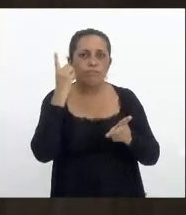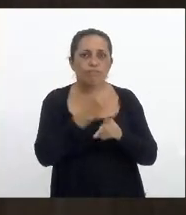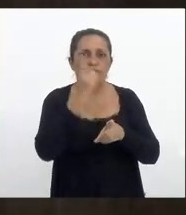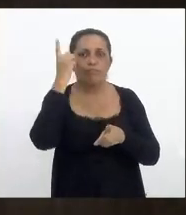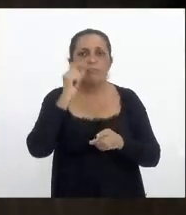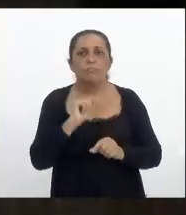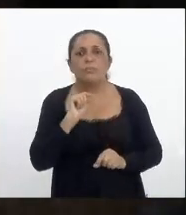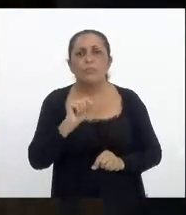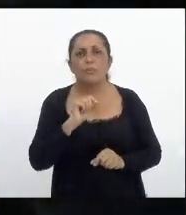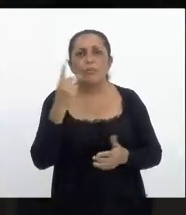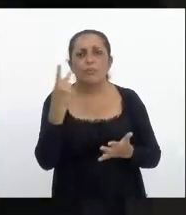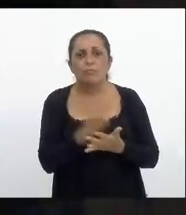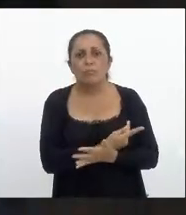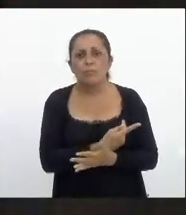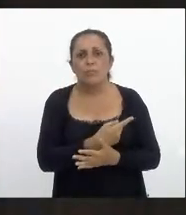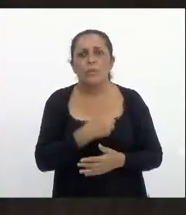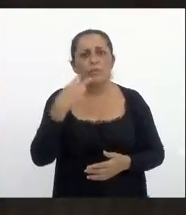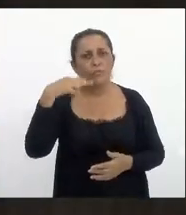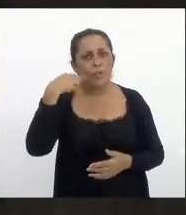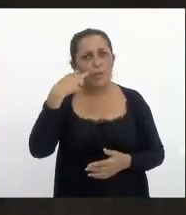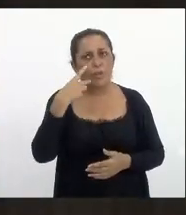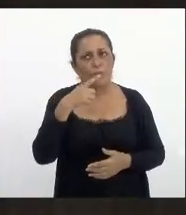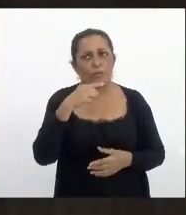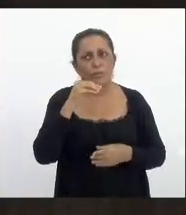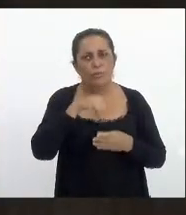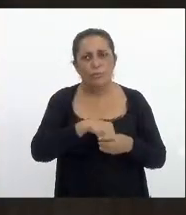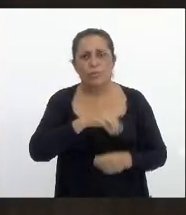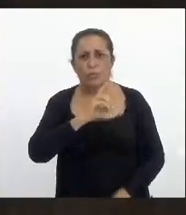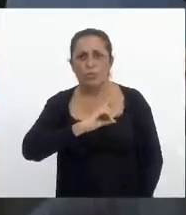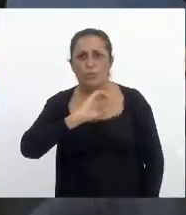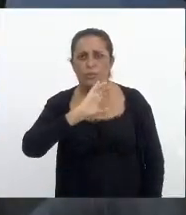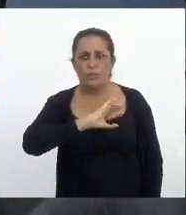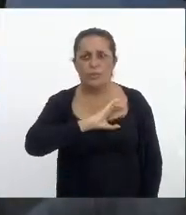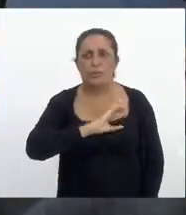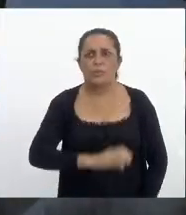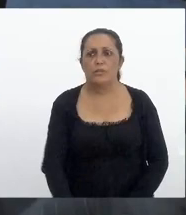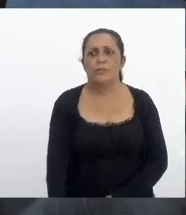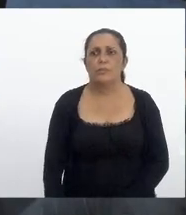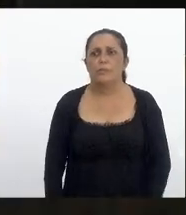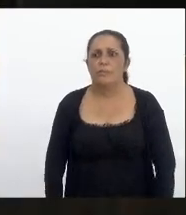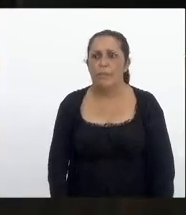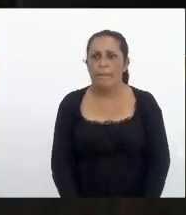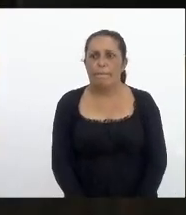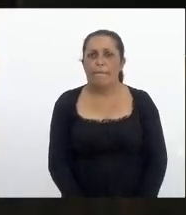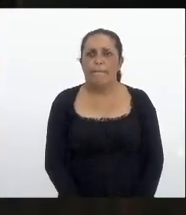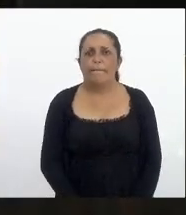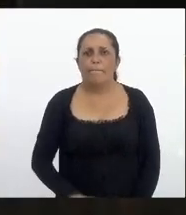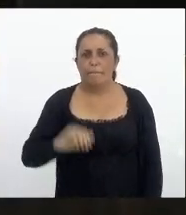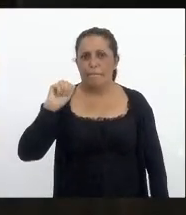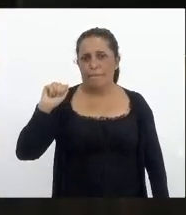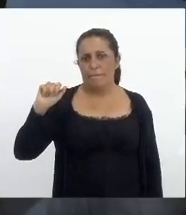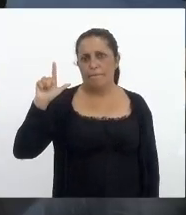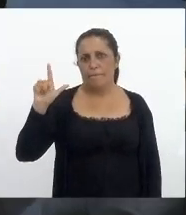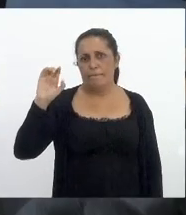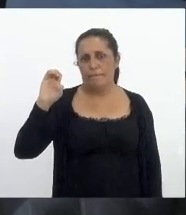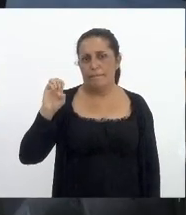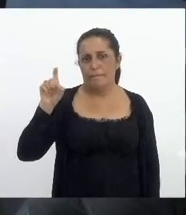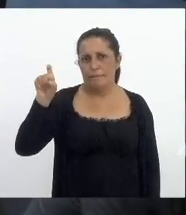atrocidades que vem acontecendo com parlamentares em Duque de Caxias obrigado deputado Alexandre aqui no bloco